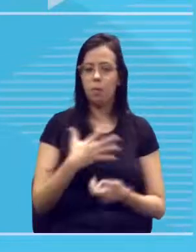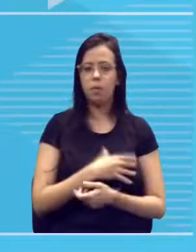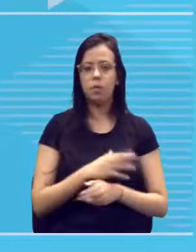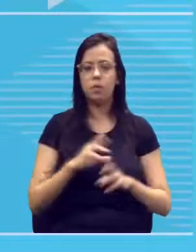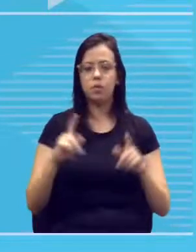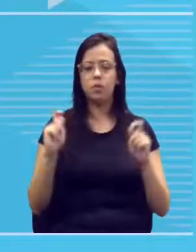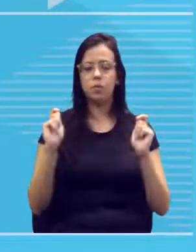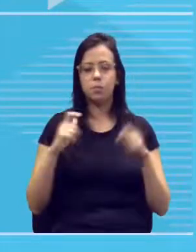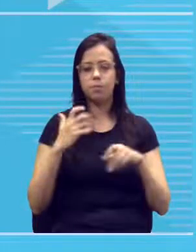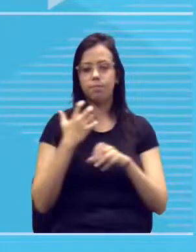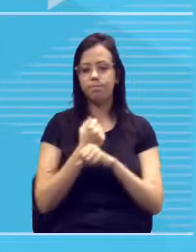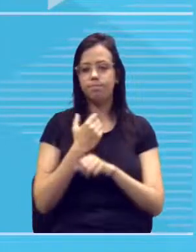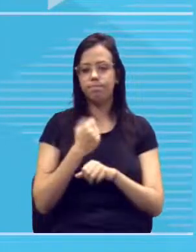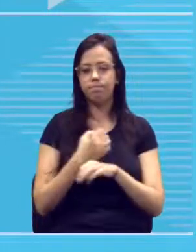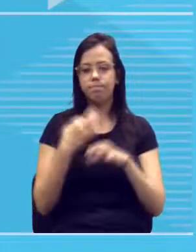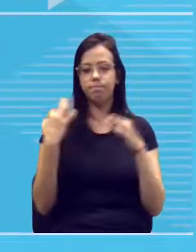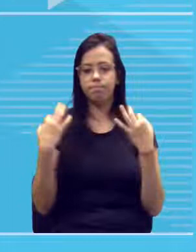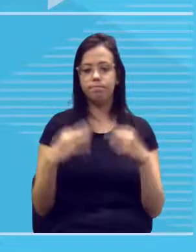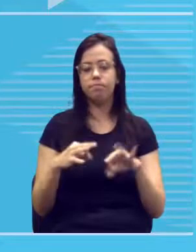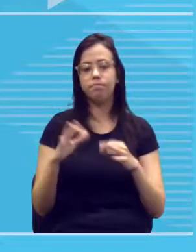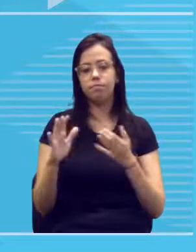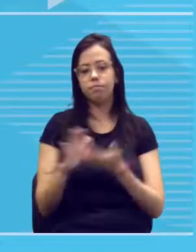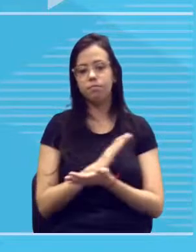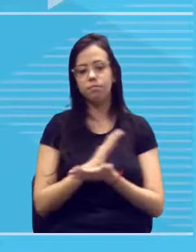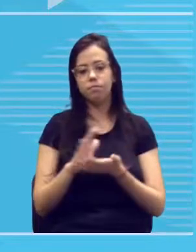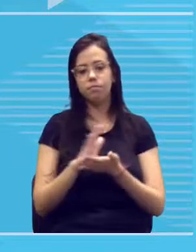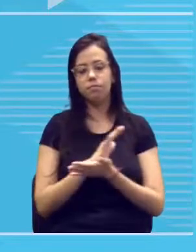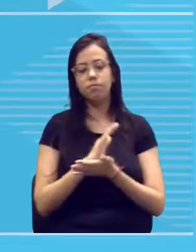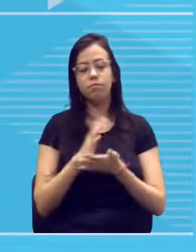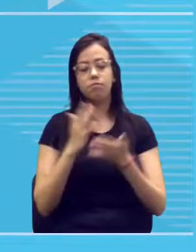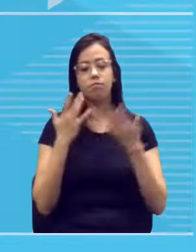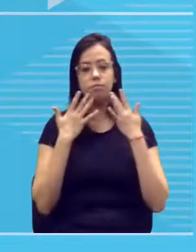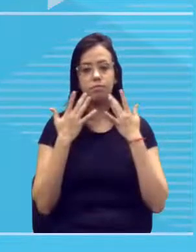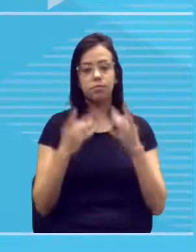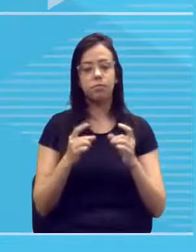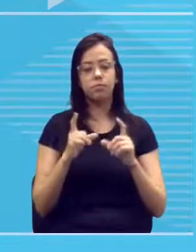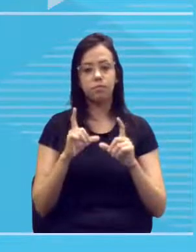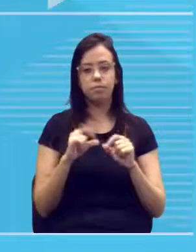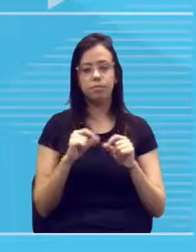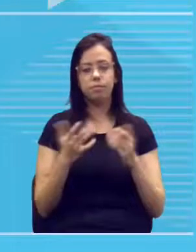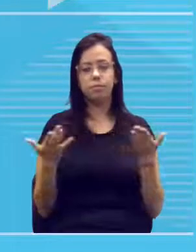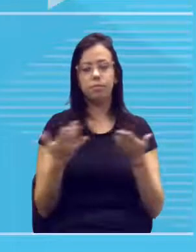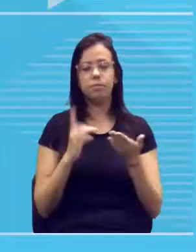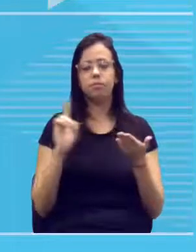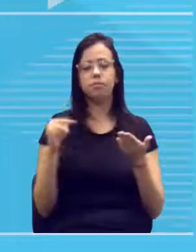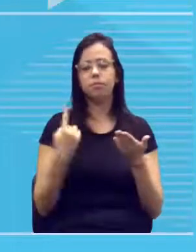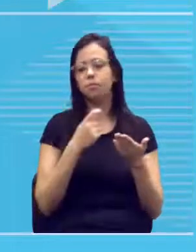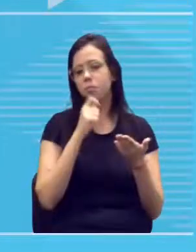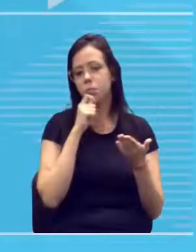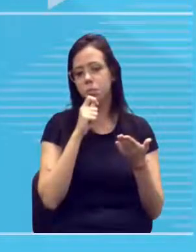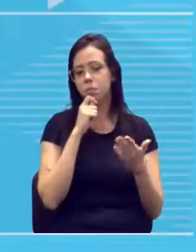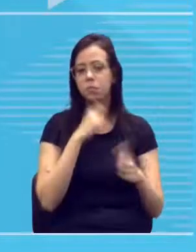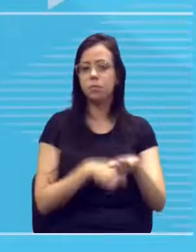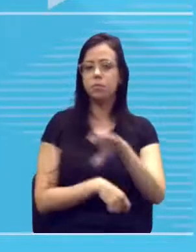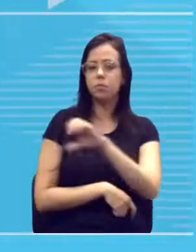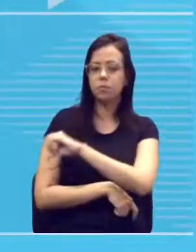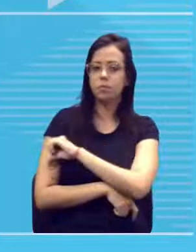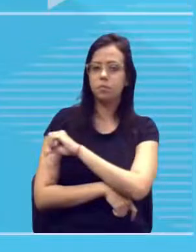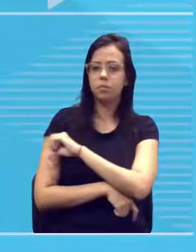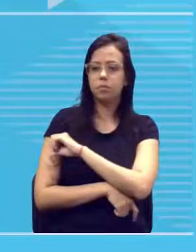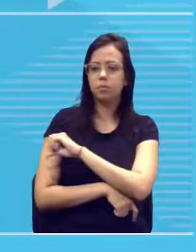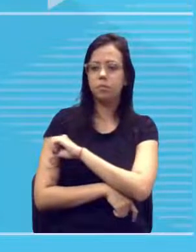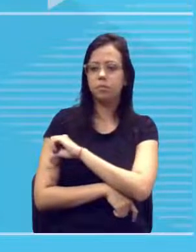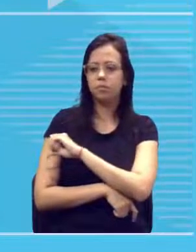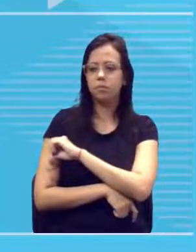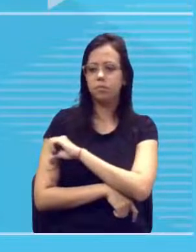esse cálculo. Tá? Alguns, eu chamo a atenção para vocês. Aqui, a gente está dentro do ensino fundamental. Certo? A gente está